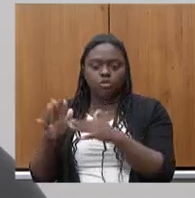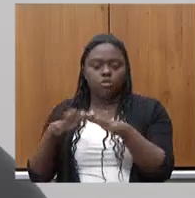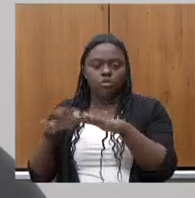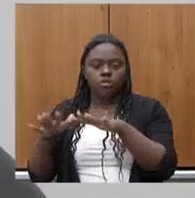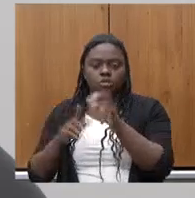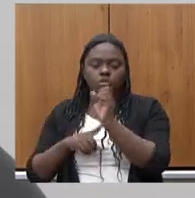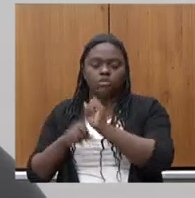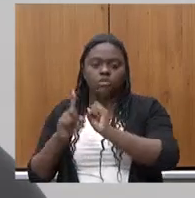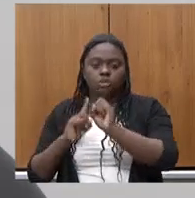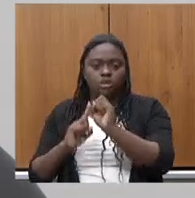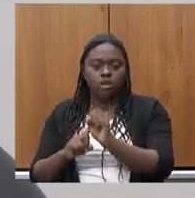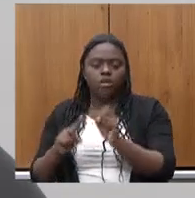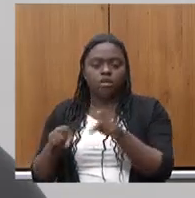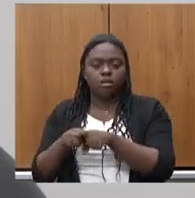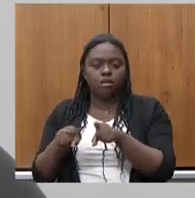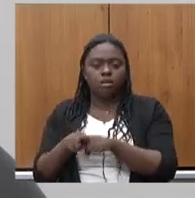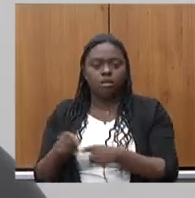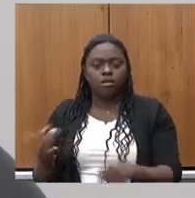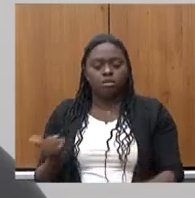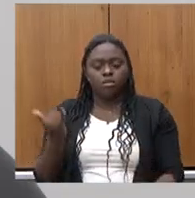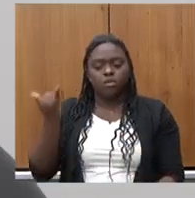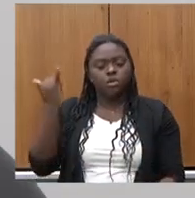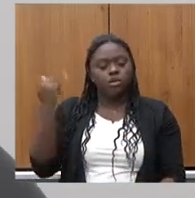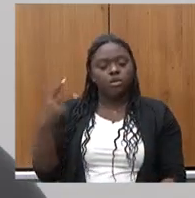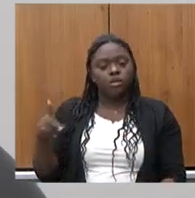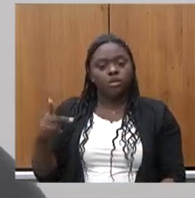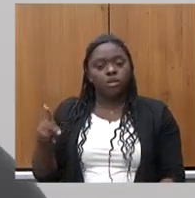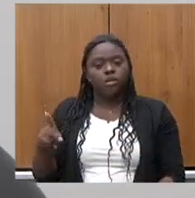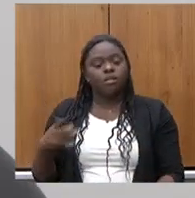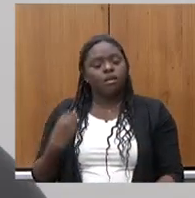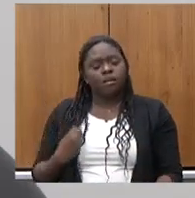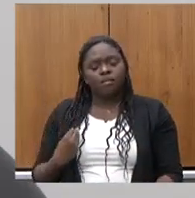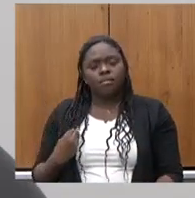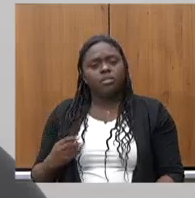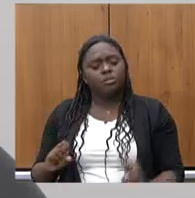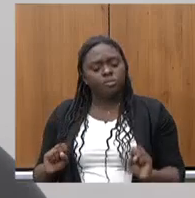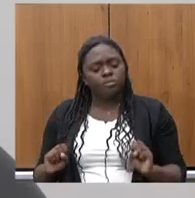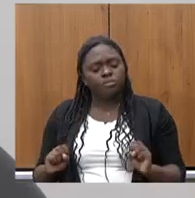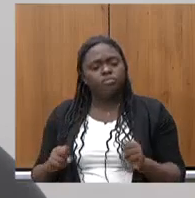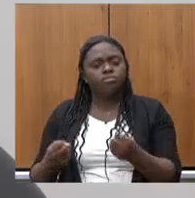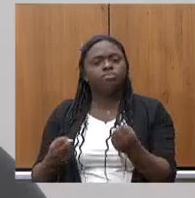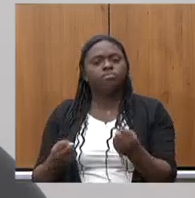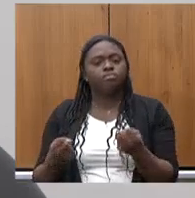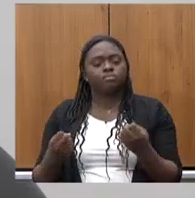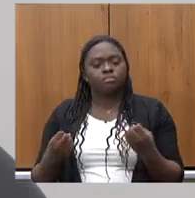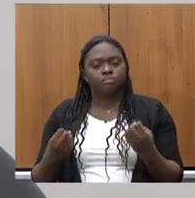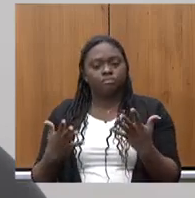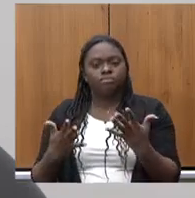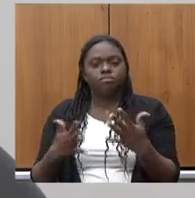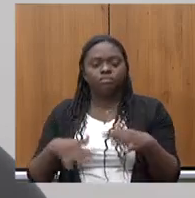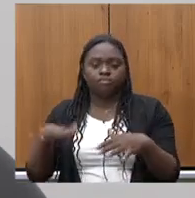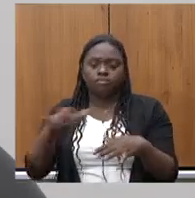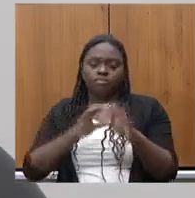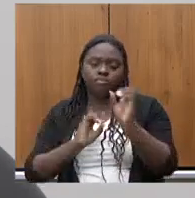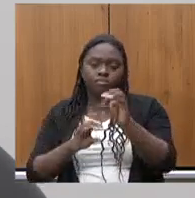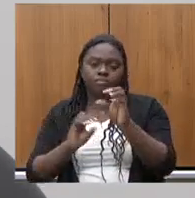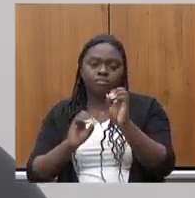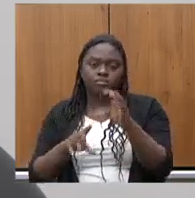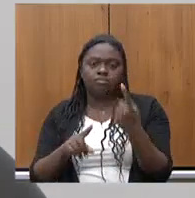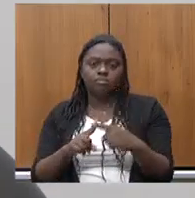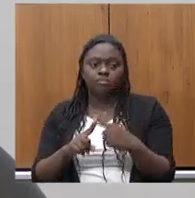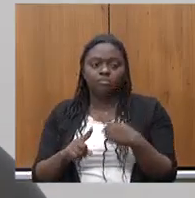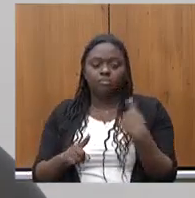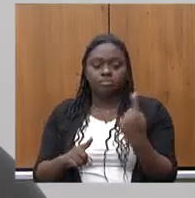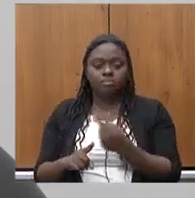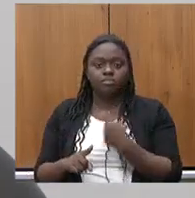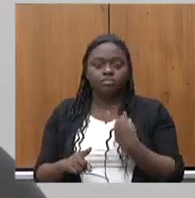sindical pela importância da Maria Helena que dedicou a vida a vida a educação porque essa é a nossa